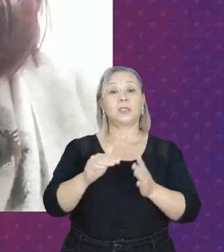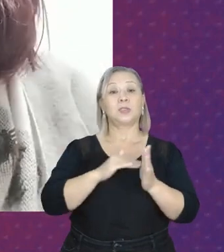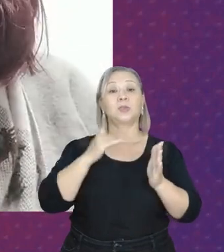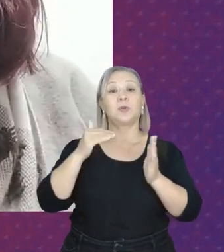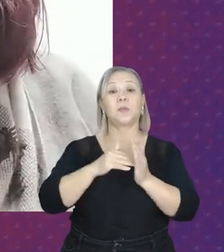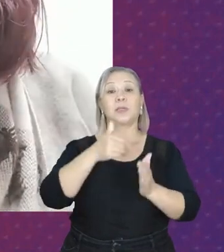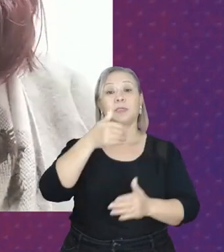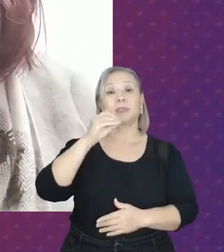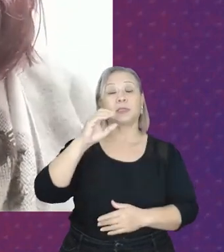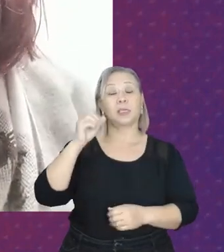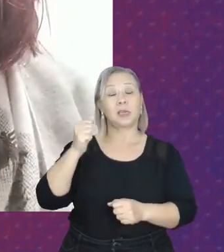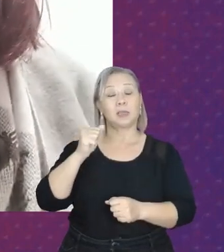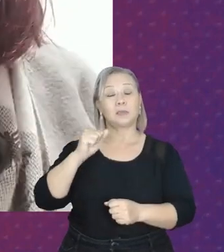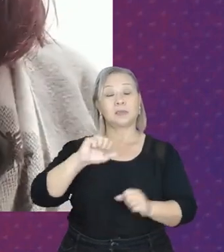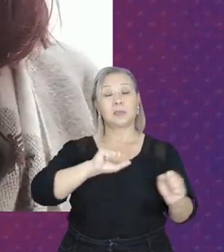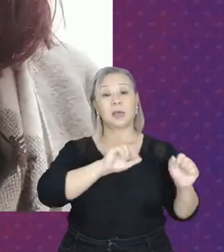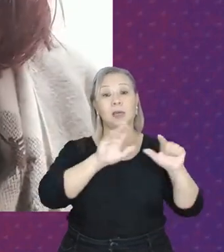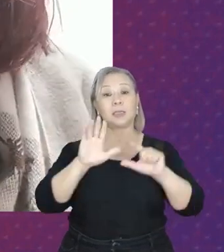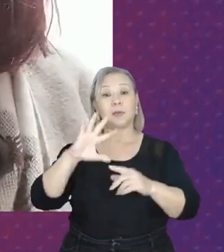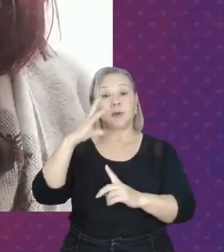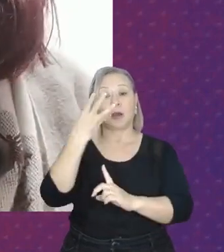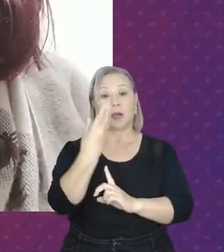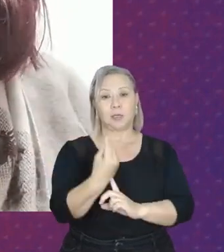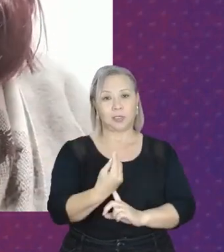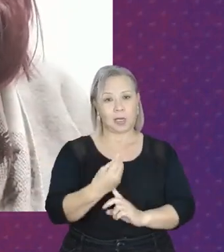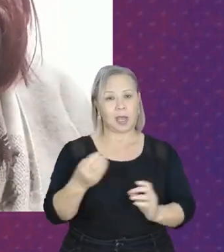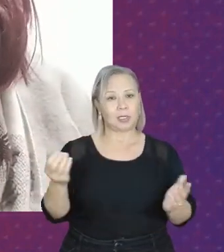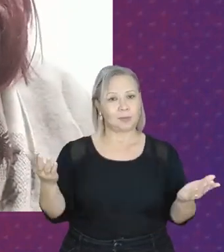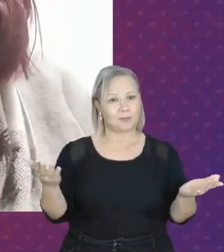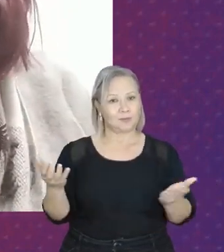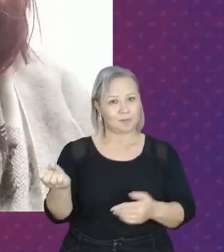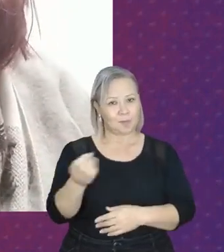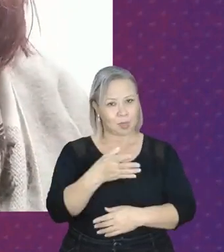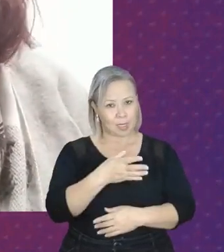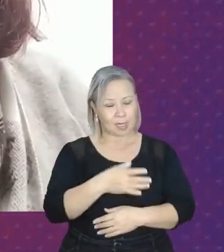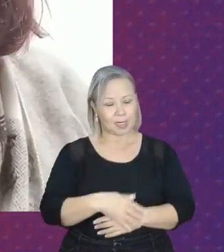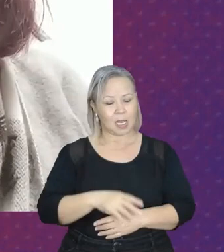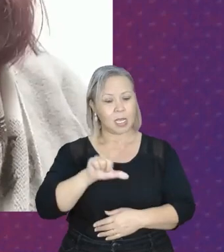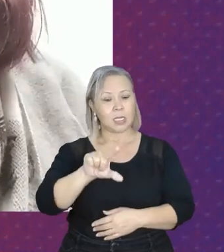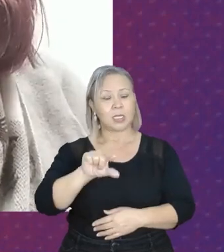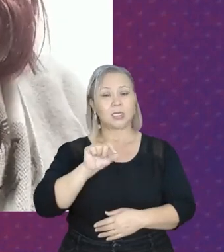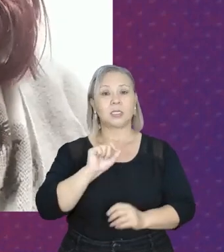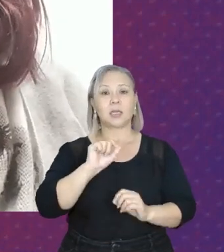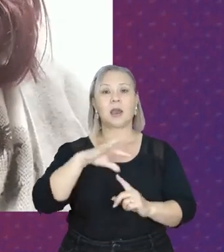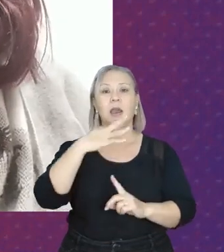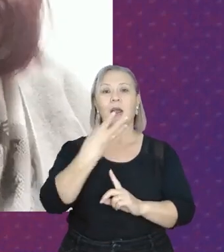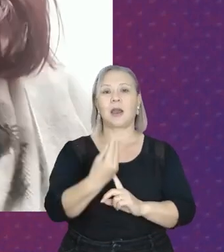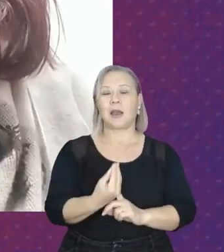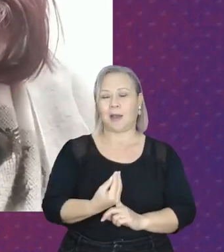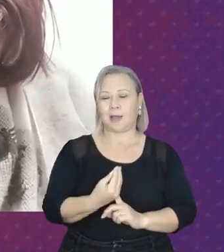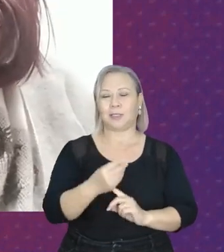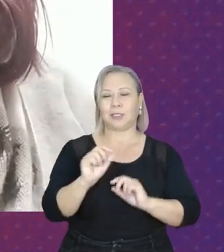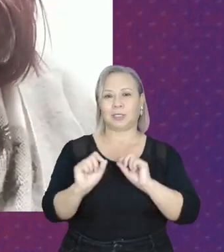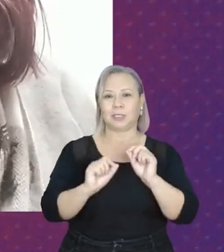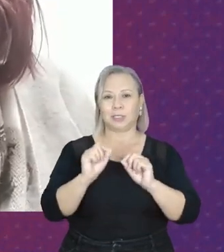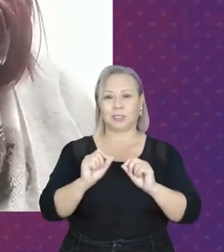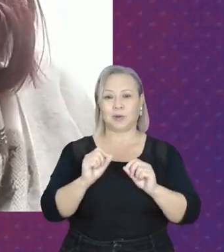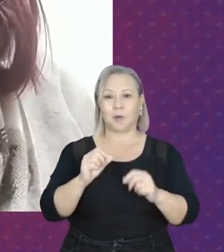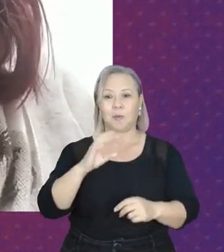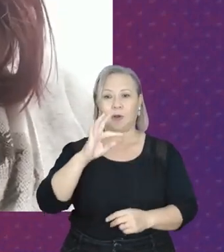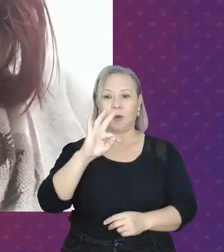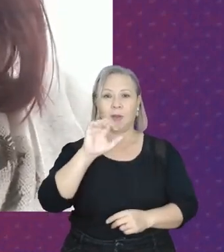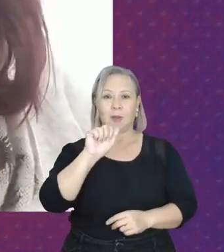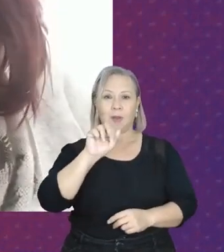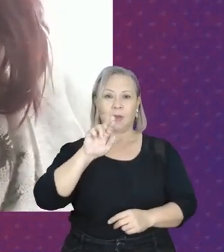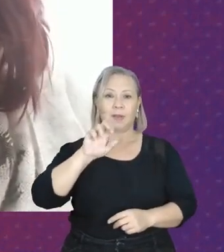Semana de Arte Moderna. Semana de Arte Moderna, em que se destacaram artistas plásticas como Tarsila do Amaral e